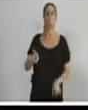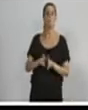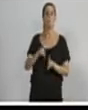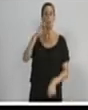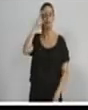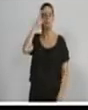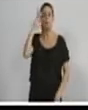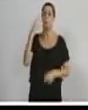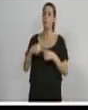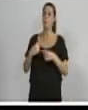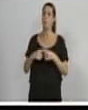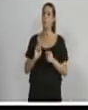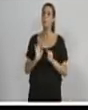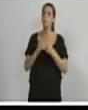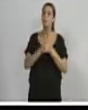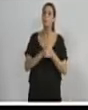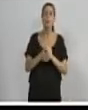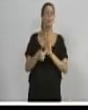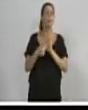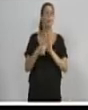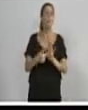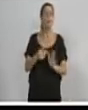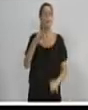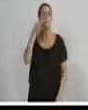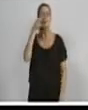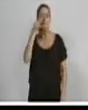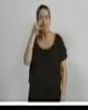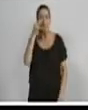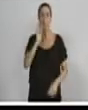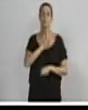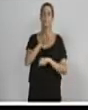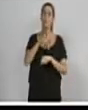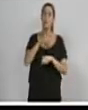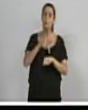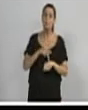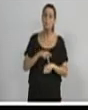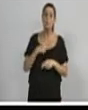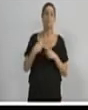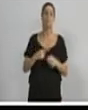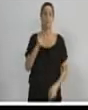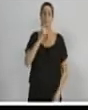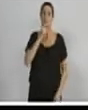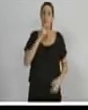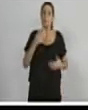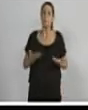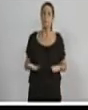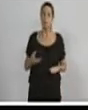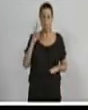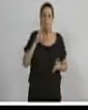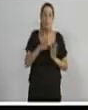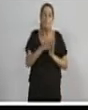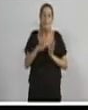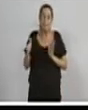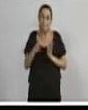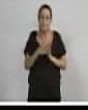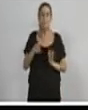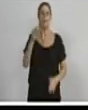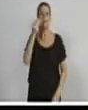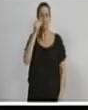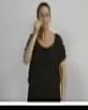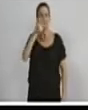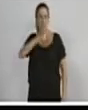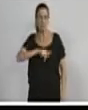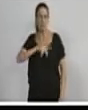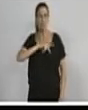situação econômica do país, especialmente no ano eleitoral. Porque ela mentiu ou não mentiu na eleição? Mentiu na eleição.